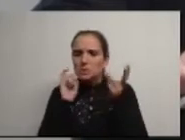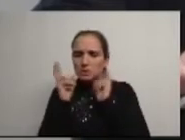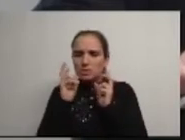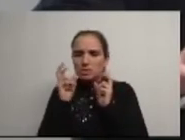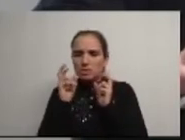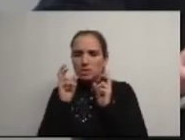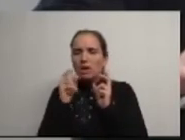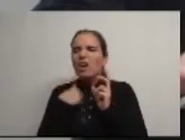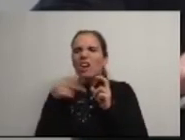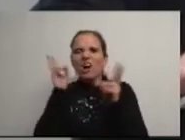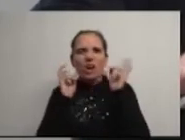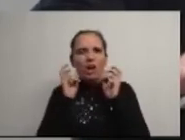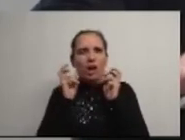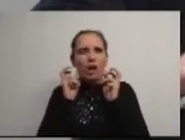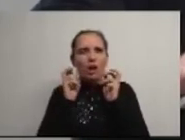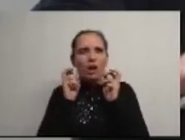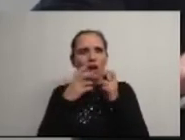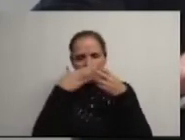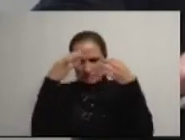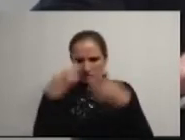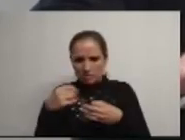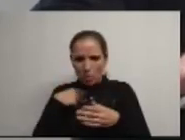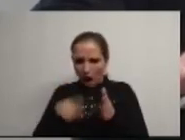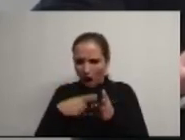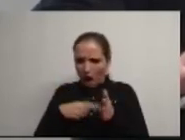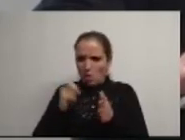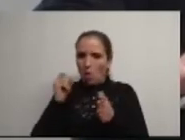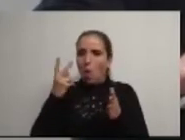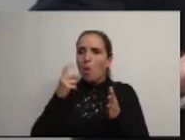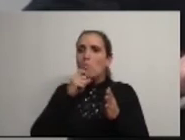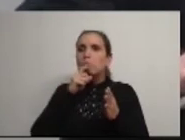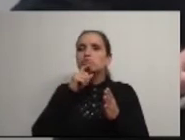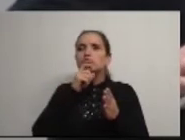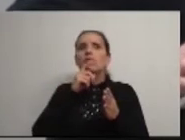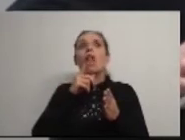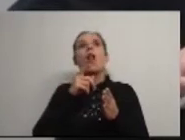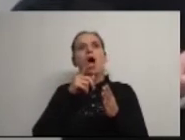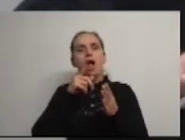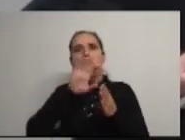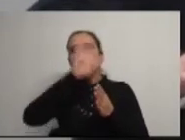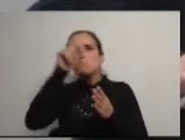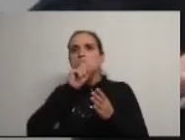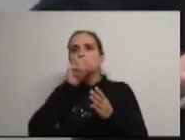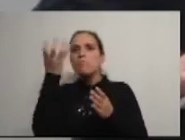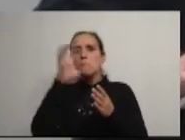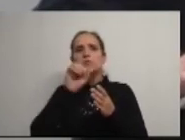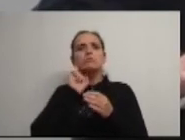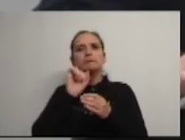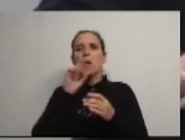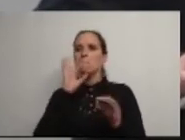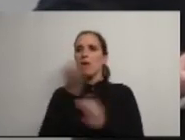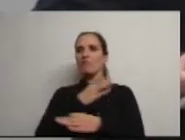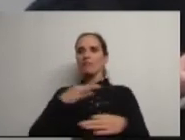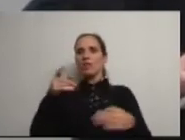instantes para me certificar se estaria em Águeda ou em algum país das Maravilhas, tal o entusiasmo da avaliação da obra que foi feita por este